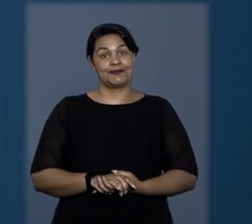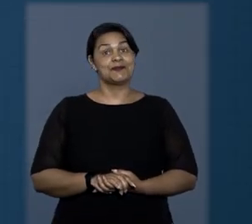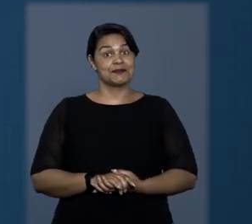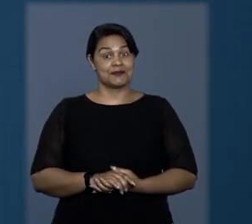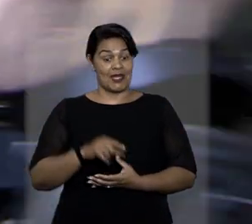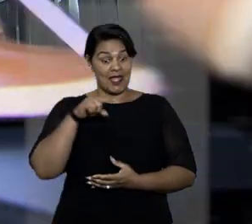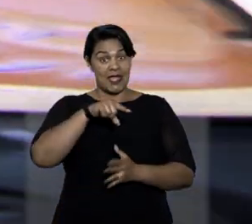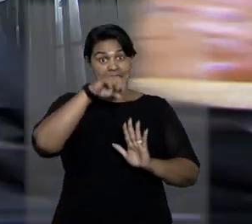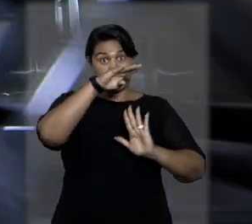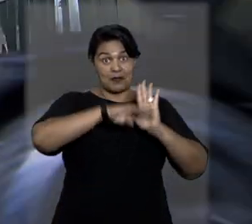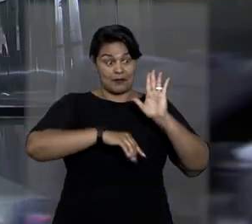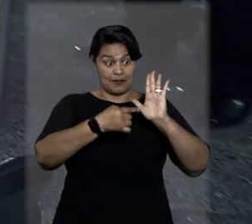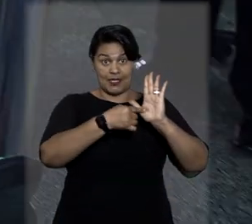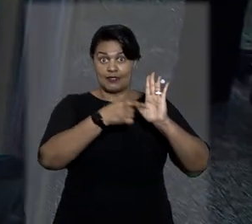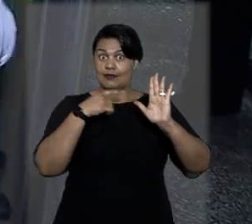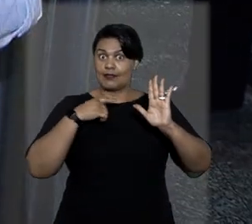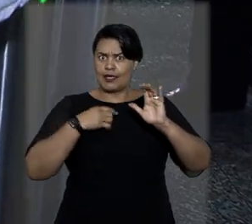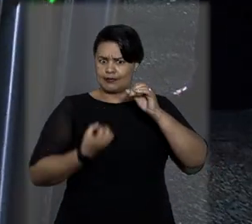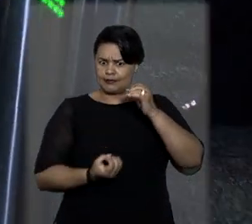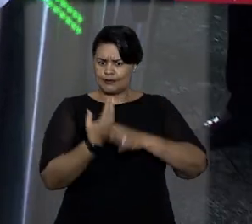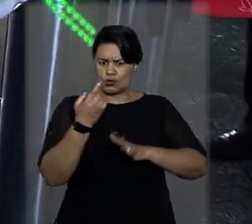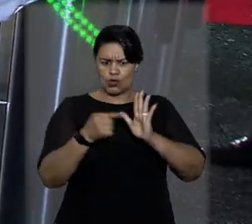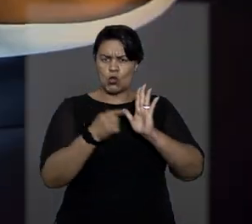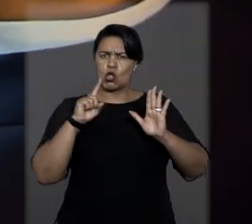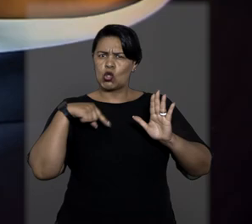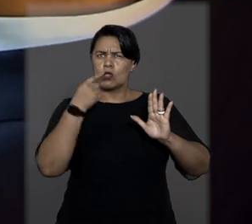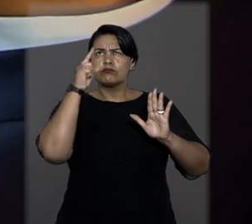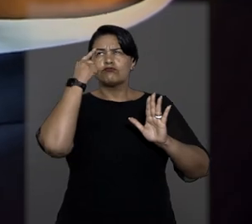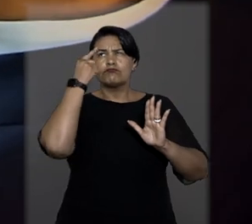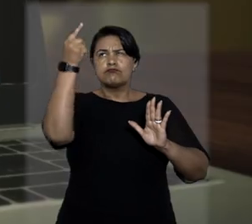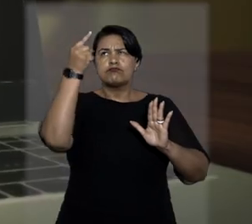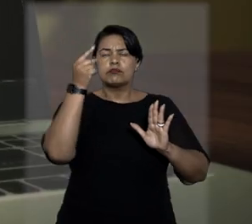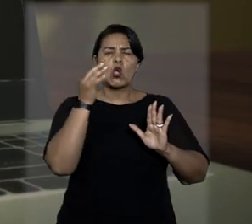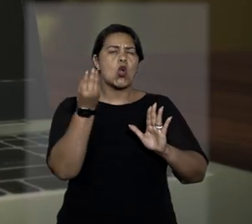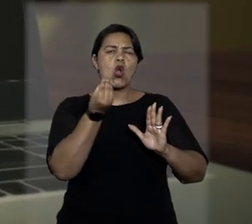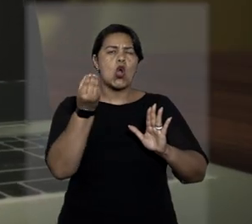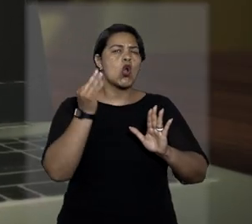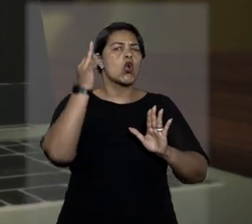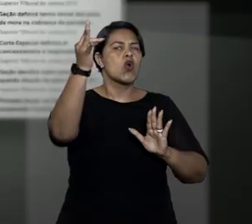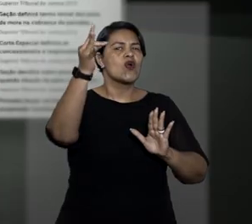E nele, estabelecemos nossa visão de futuro.